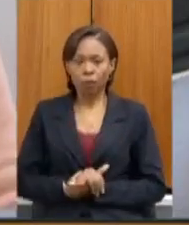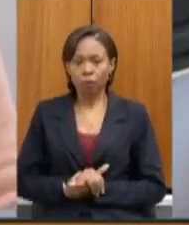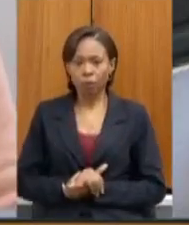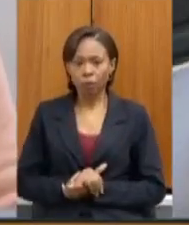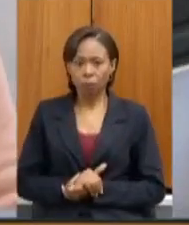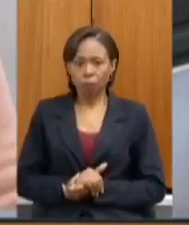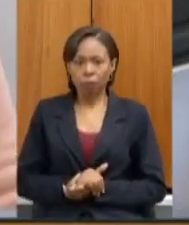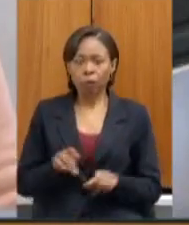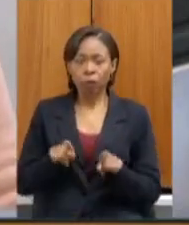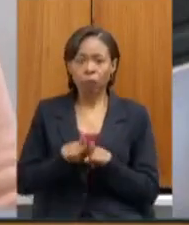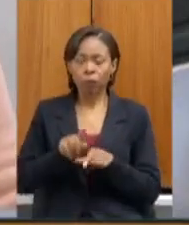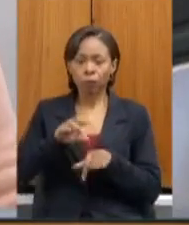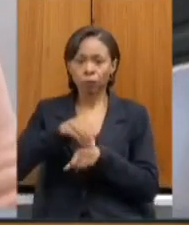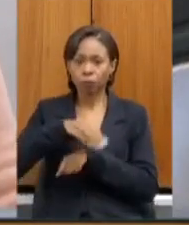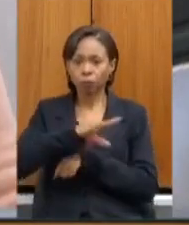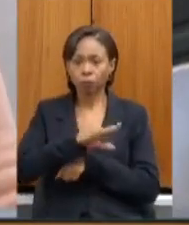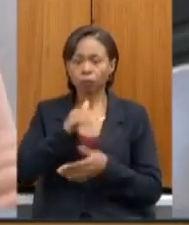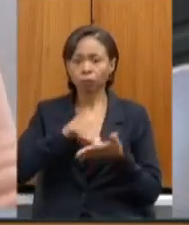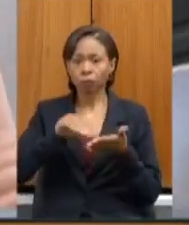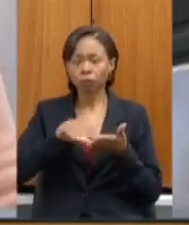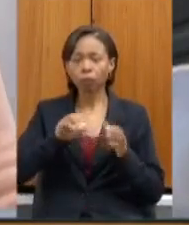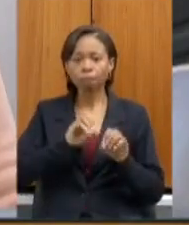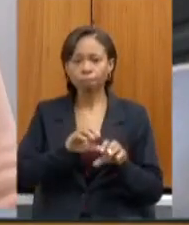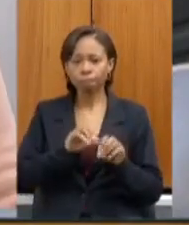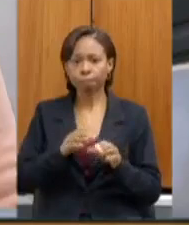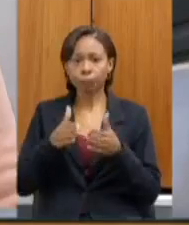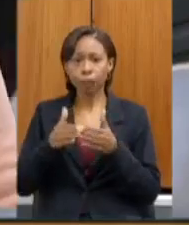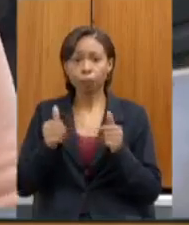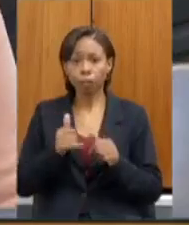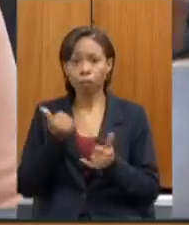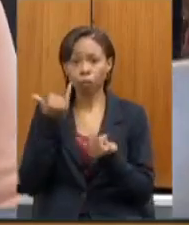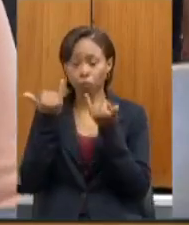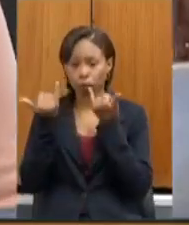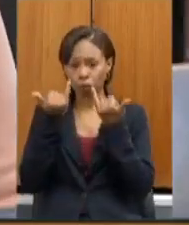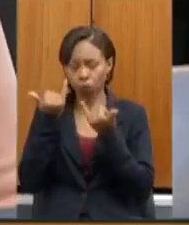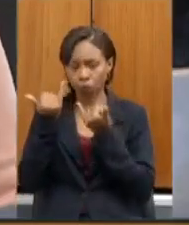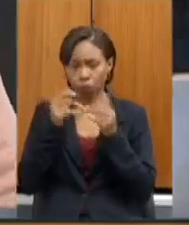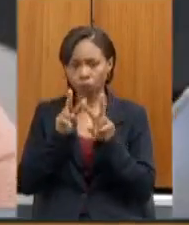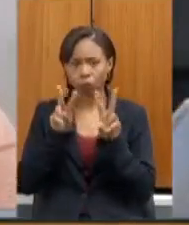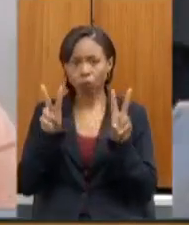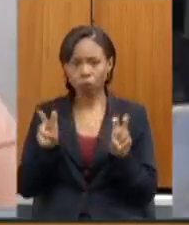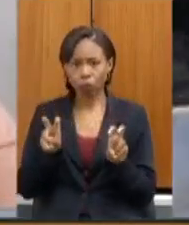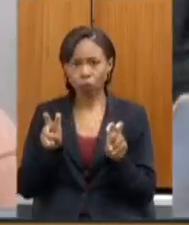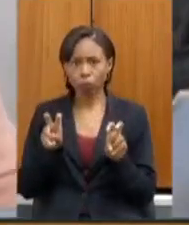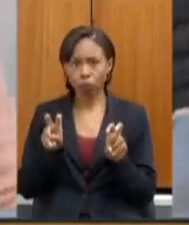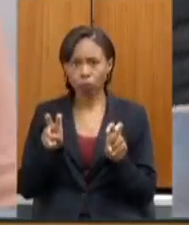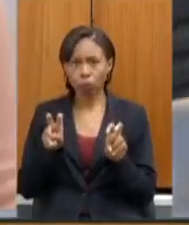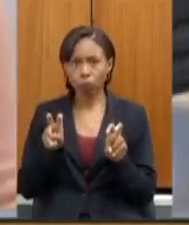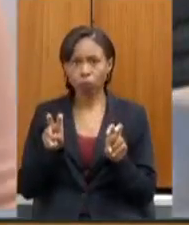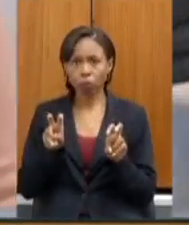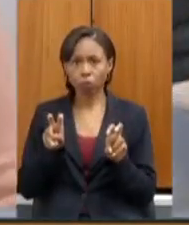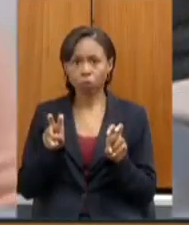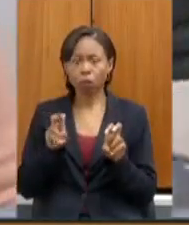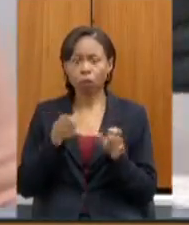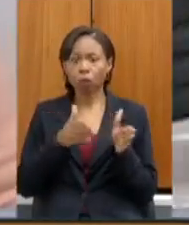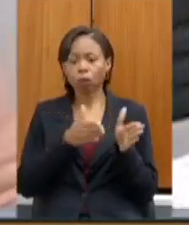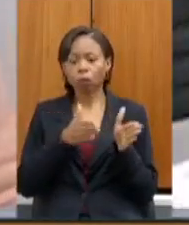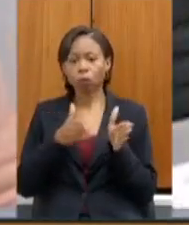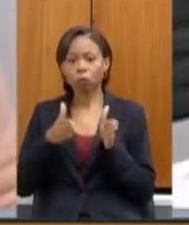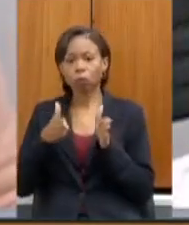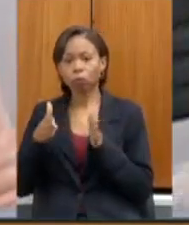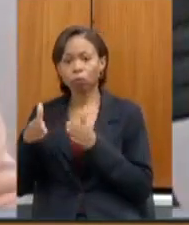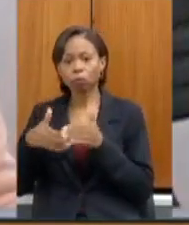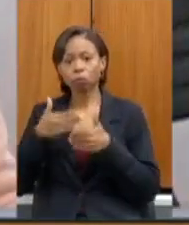seja encaminhada à Secretaria de Estado da Educação um pedido de informações sobre o processo